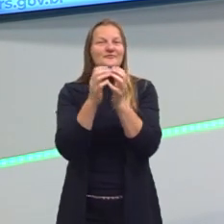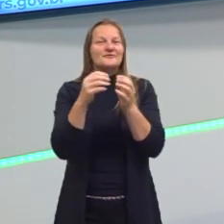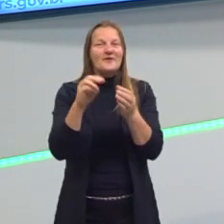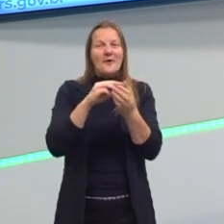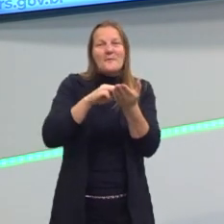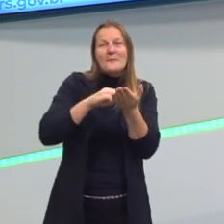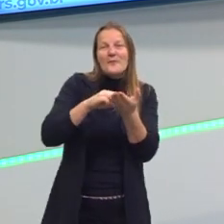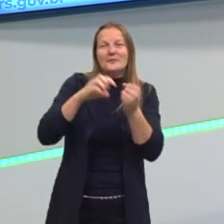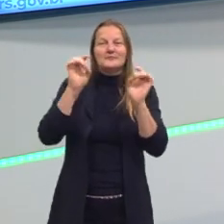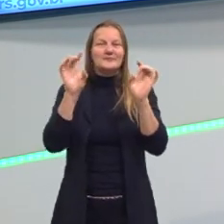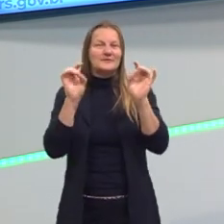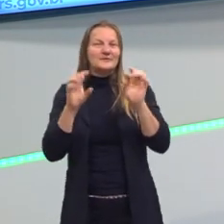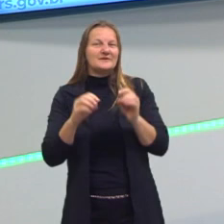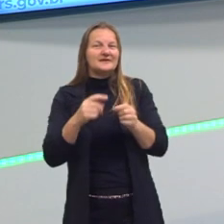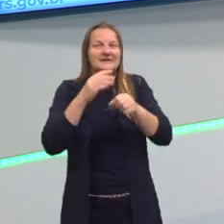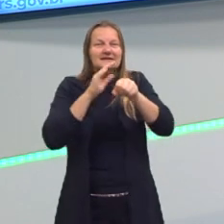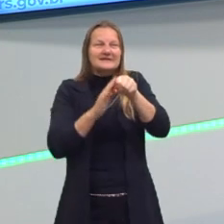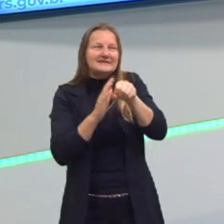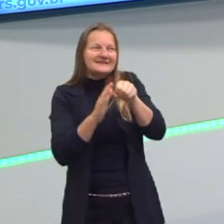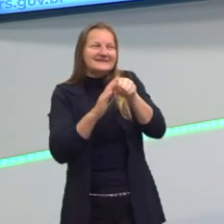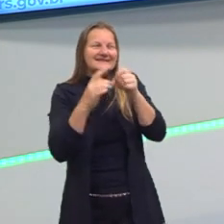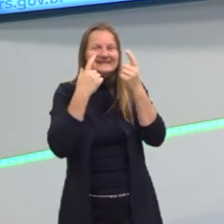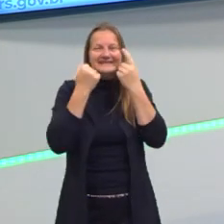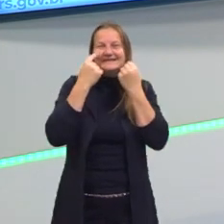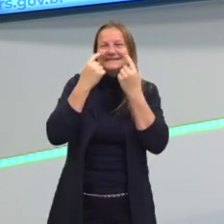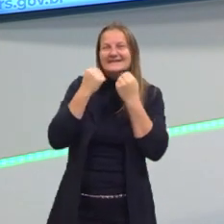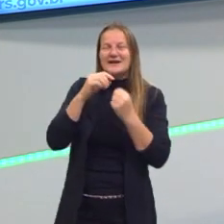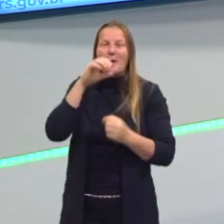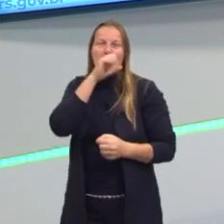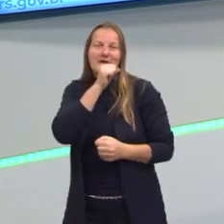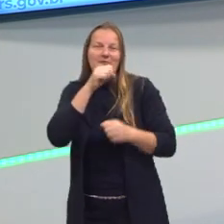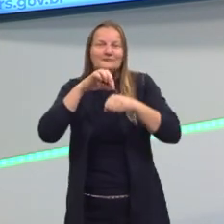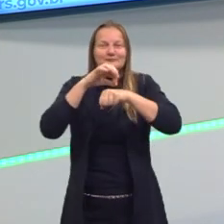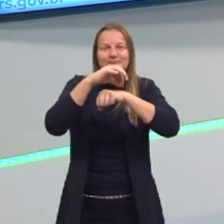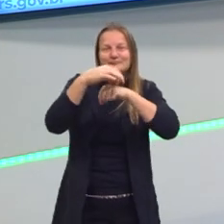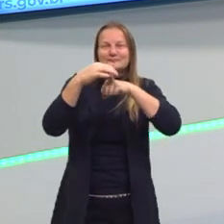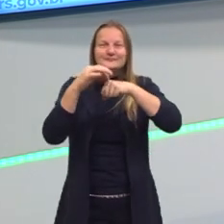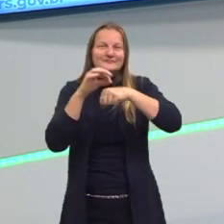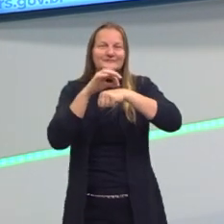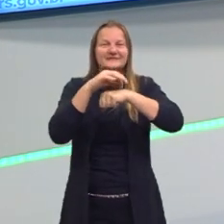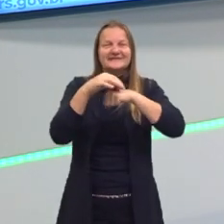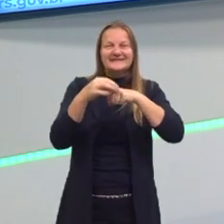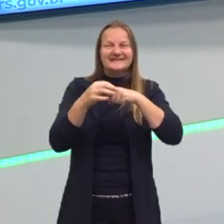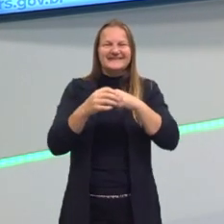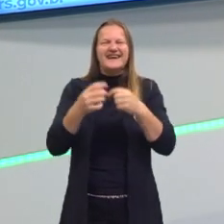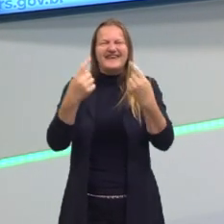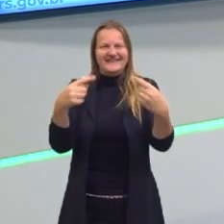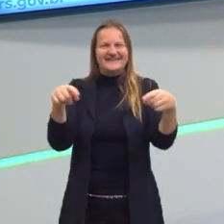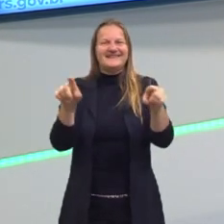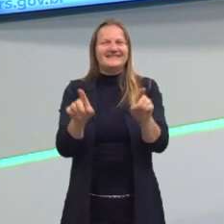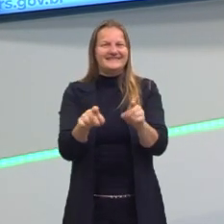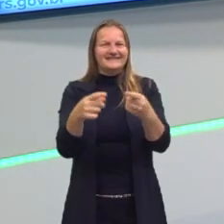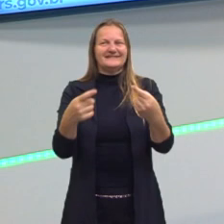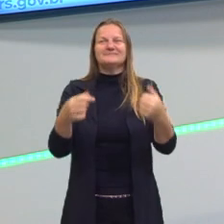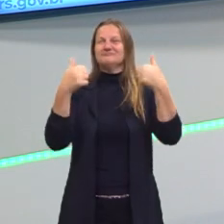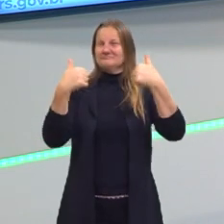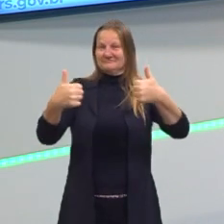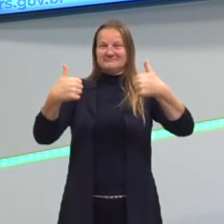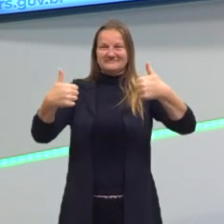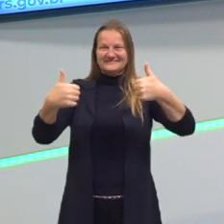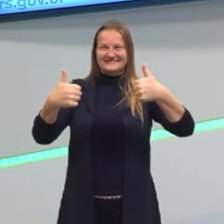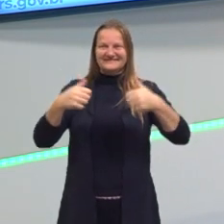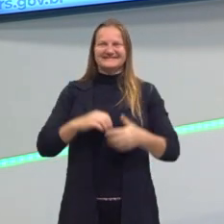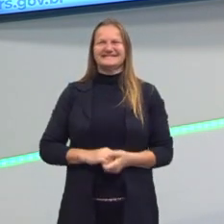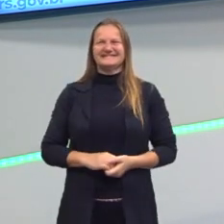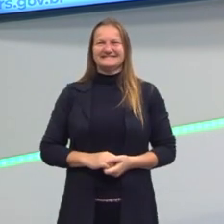especial, cebola e picles num pão com gergelim. Pensando se a Libras conseguiu traduzir ali direitinho.